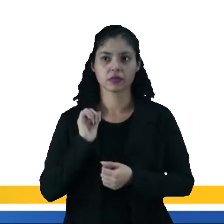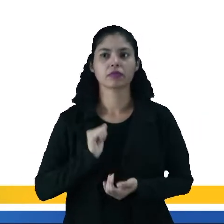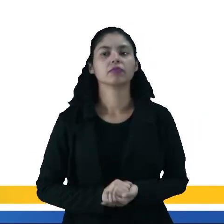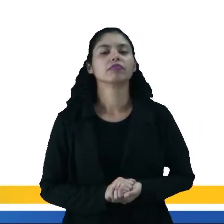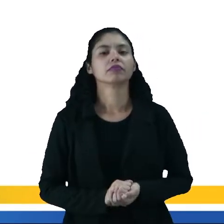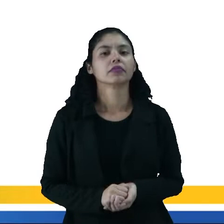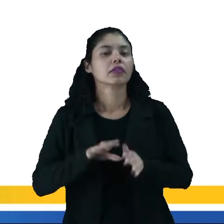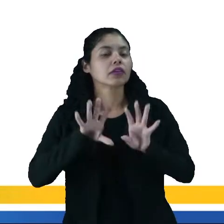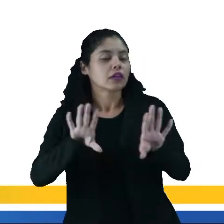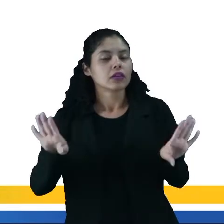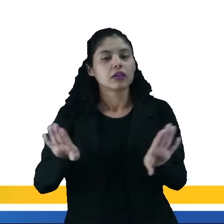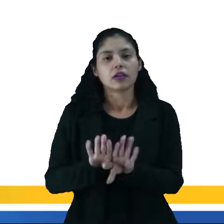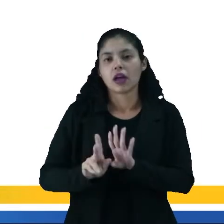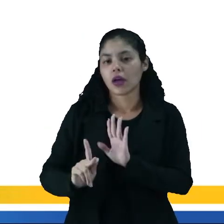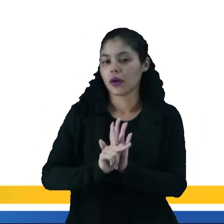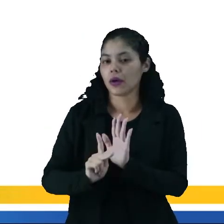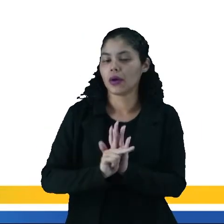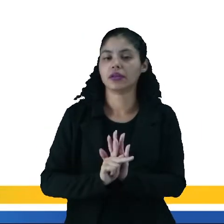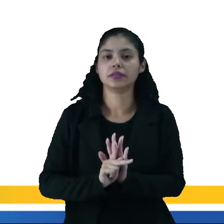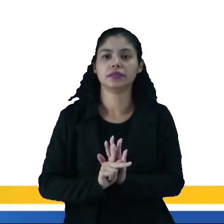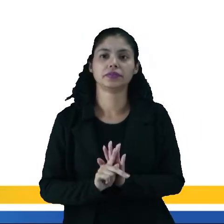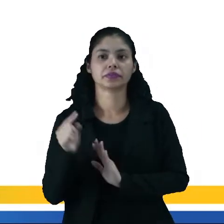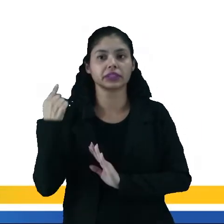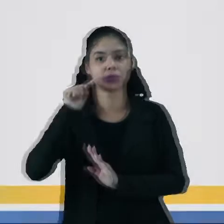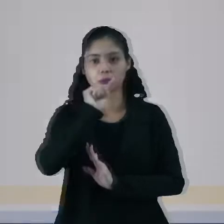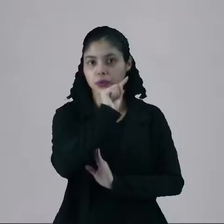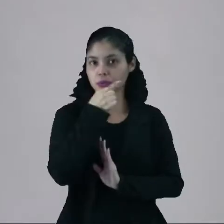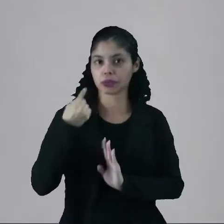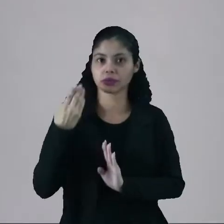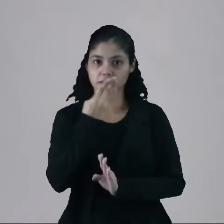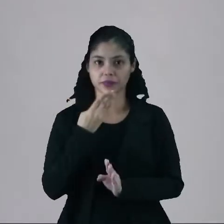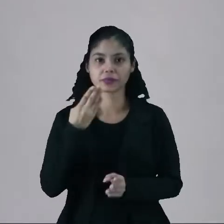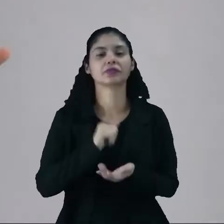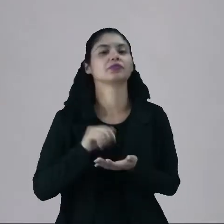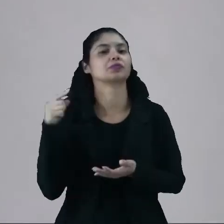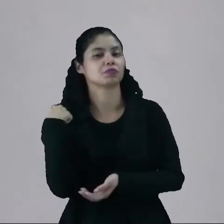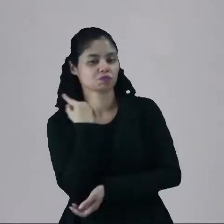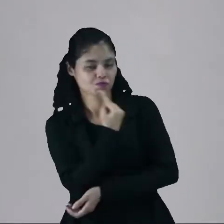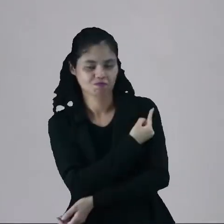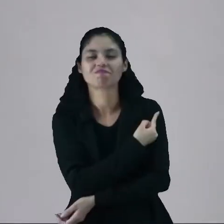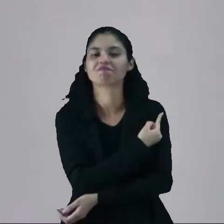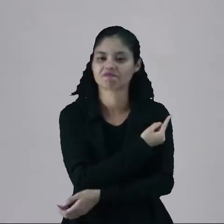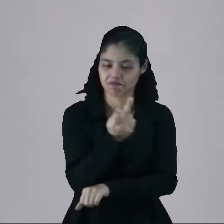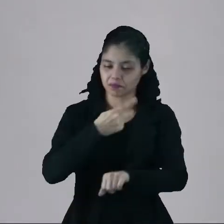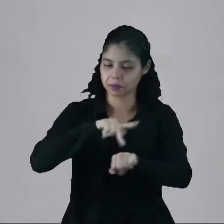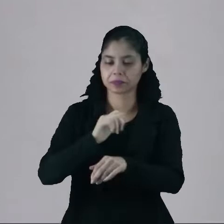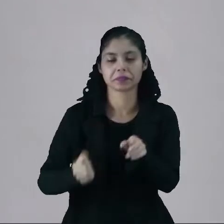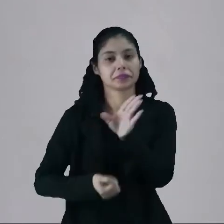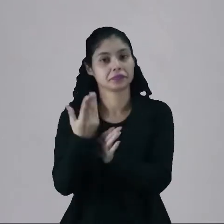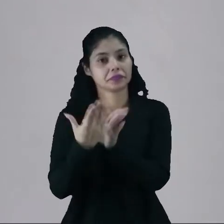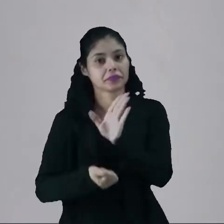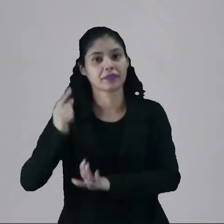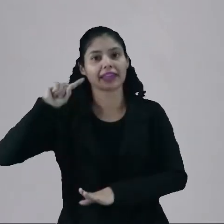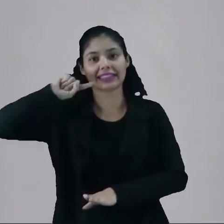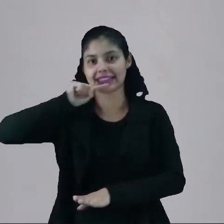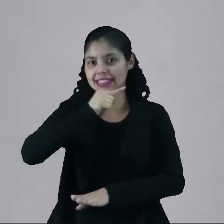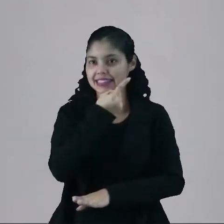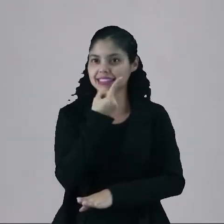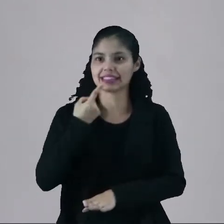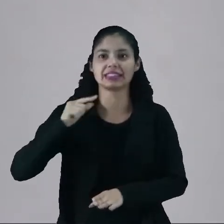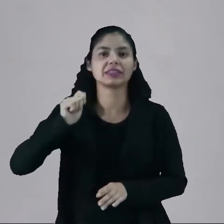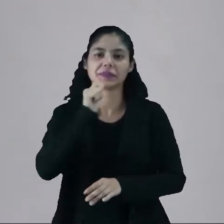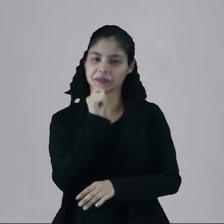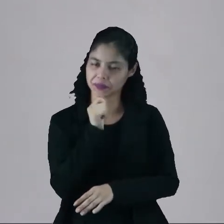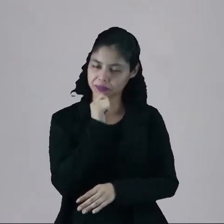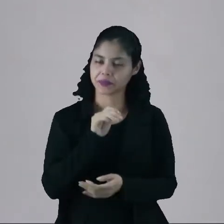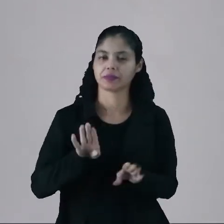E aí também o próprio bagaço da cana, já que o nosso país é um dos grandes produtores de cana